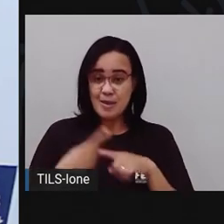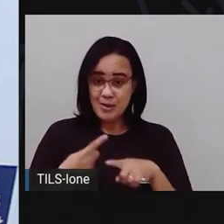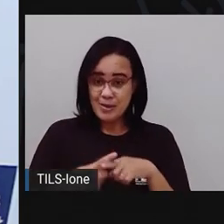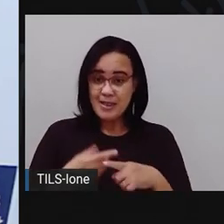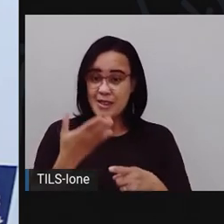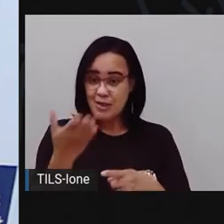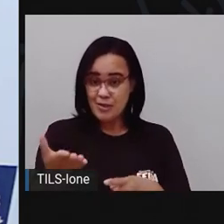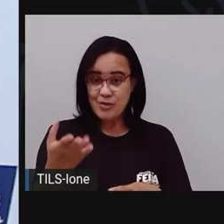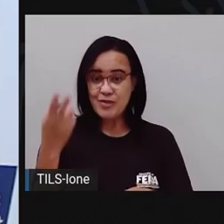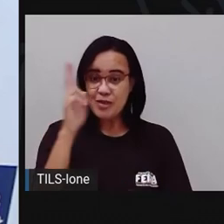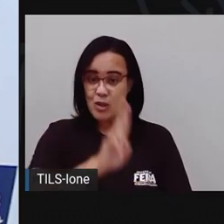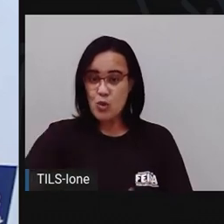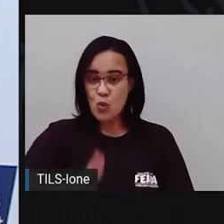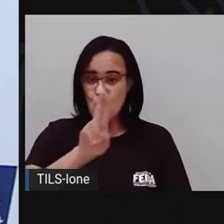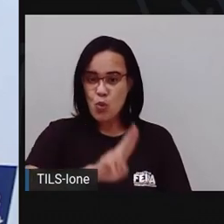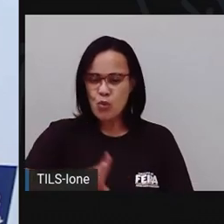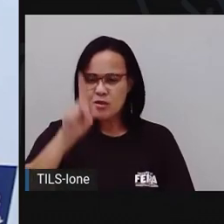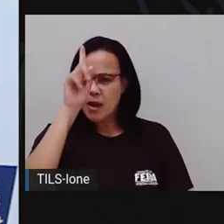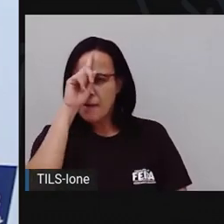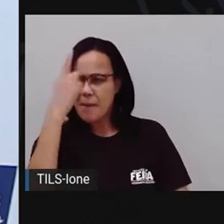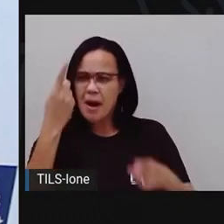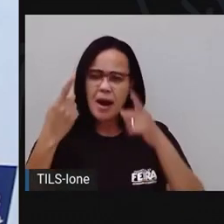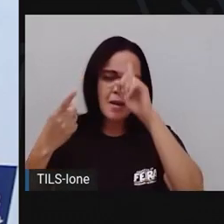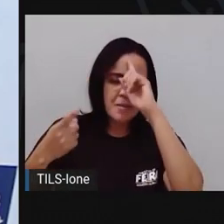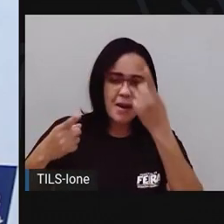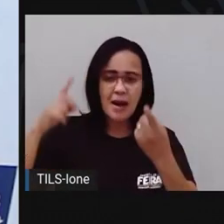criatividade, tá bom?